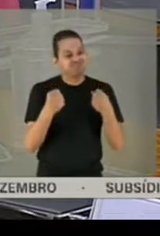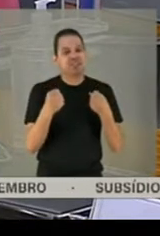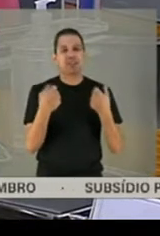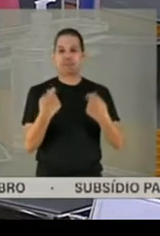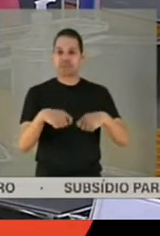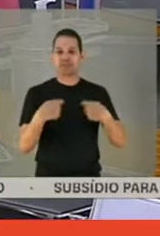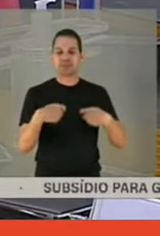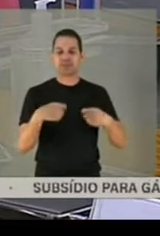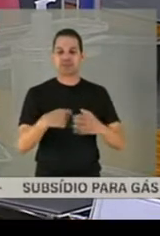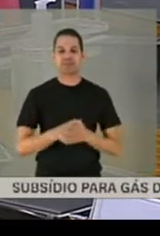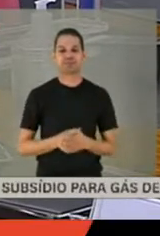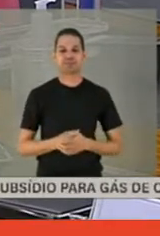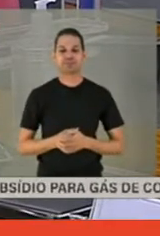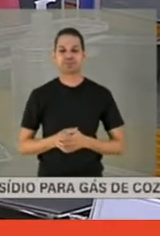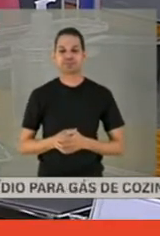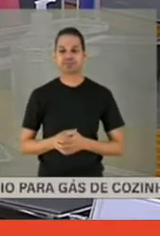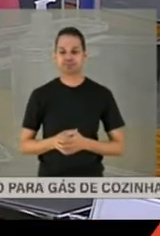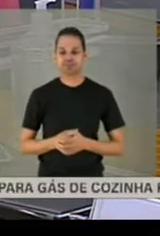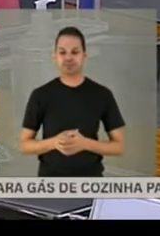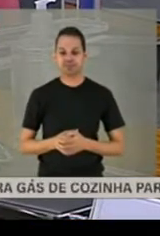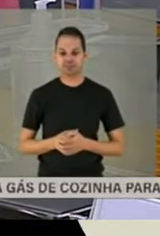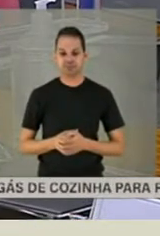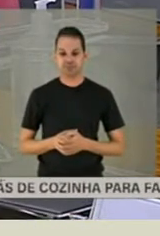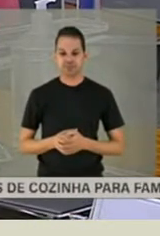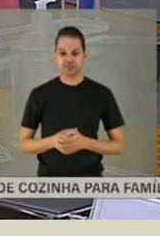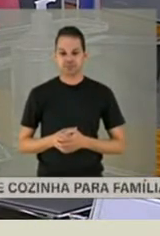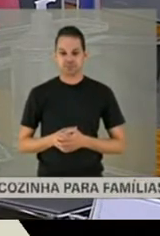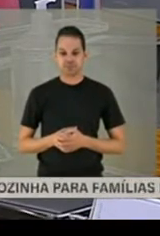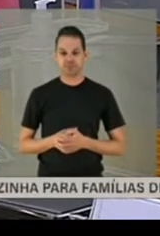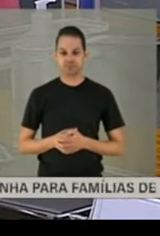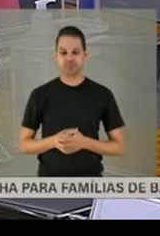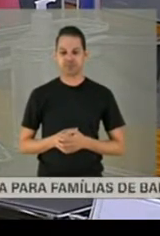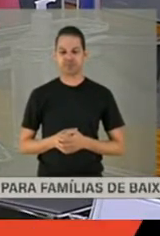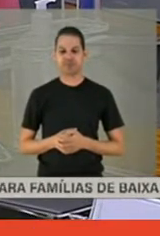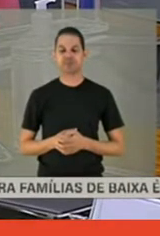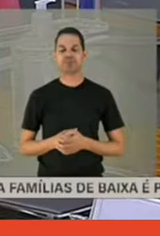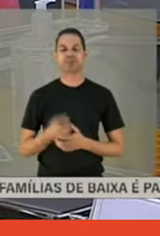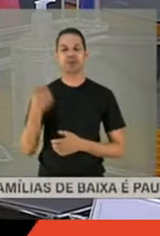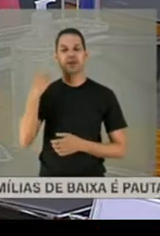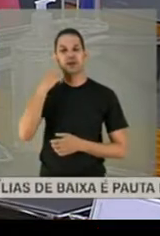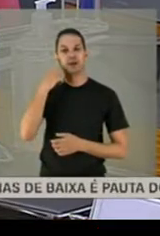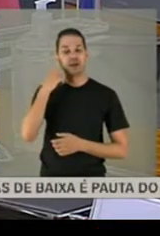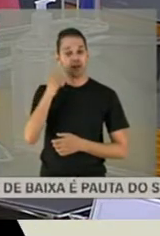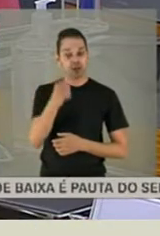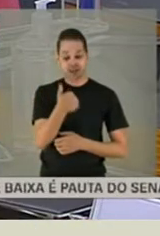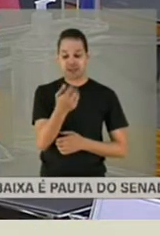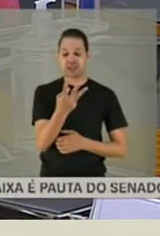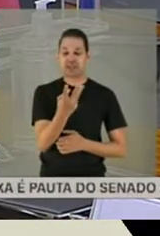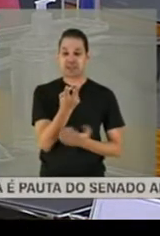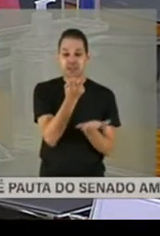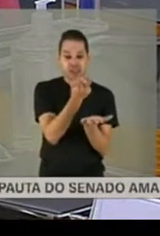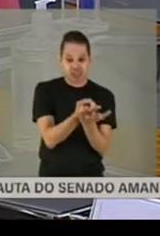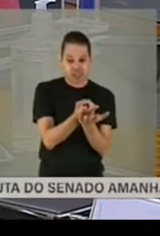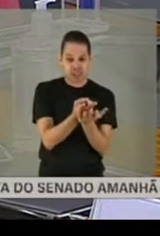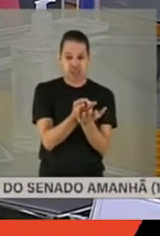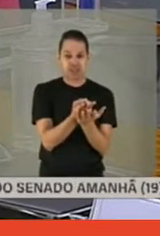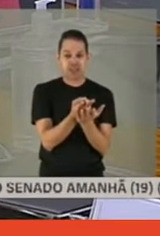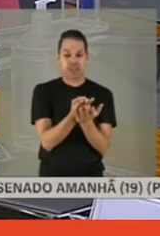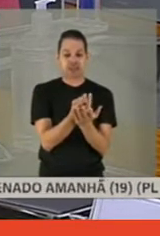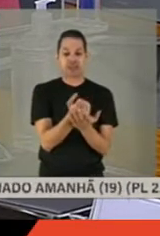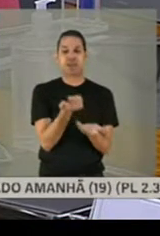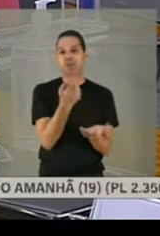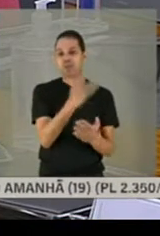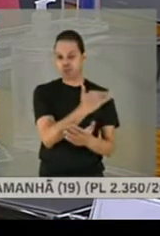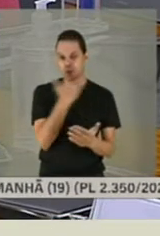Então, ele passou, acho que foi 13 dias internado e veio a óbito também. Foi uma diferença de 14 dias